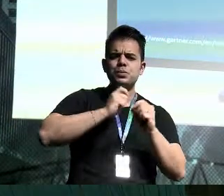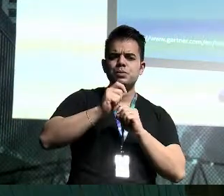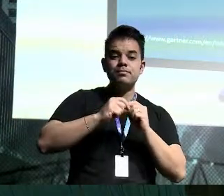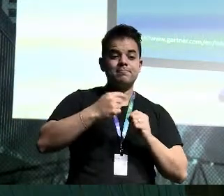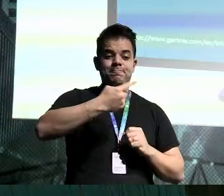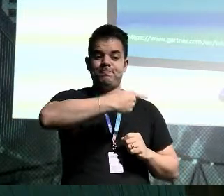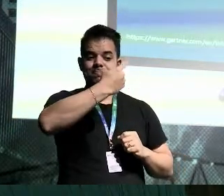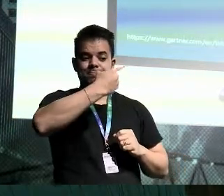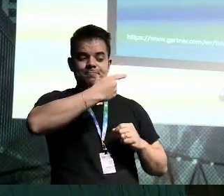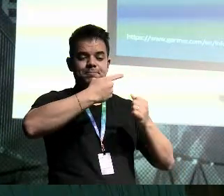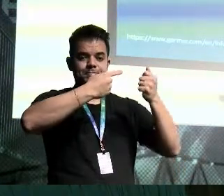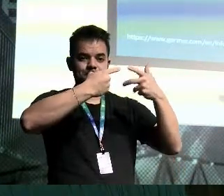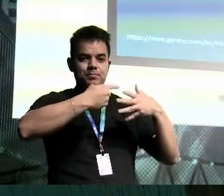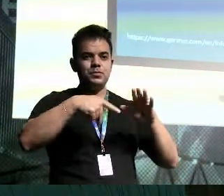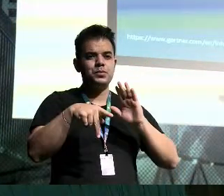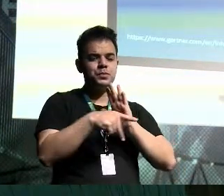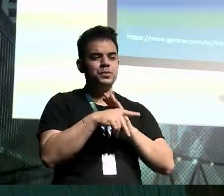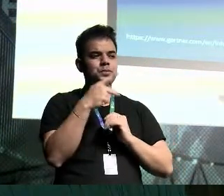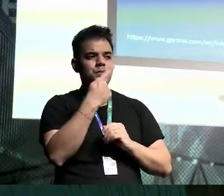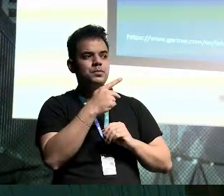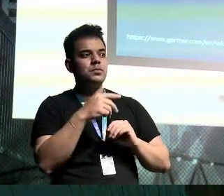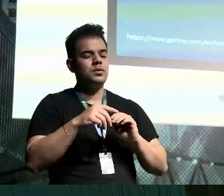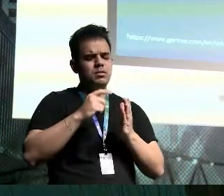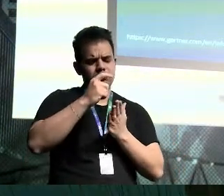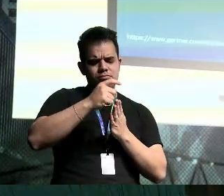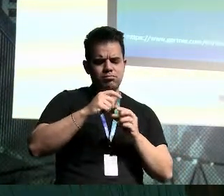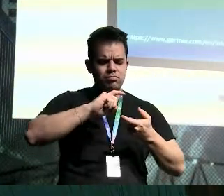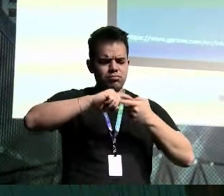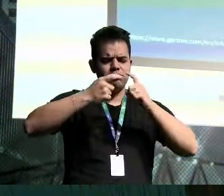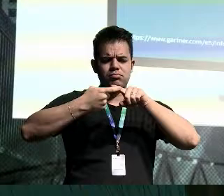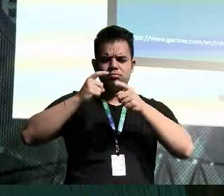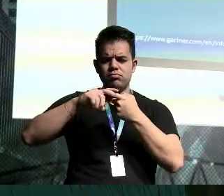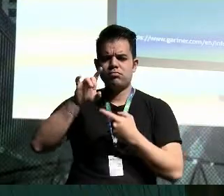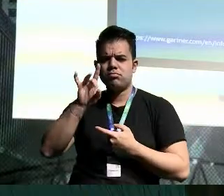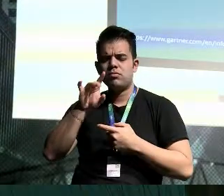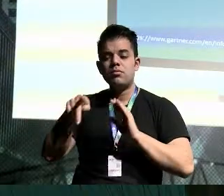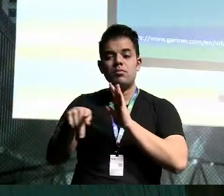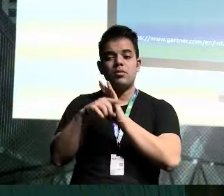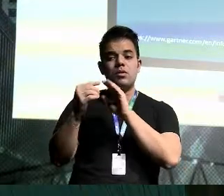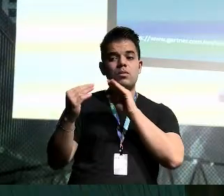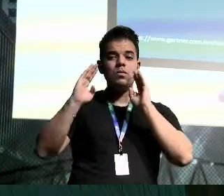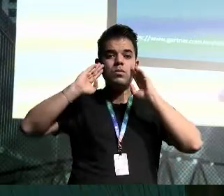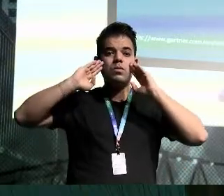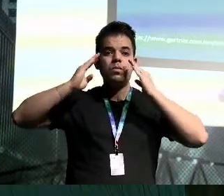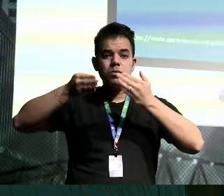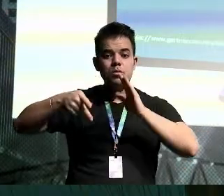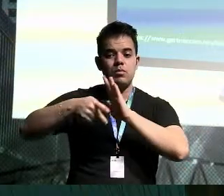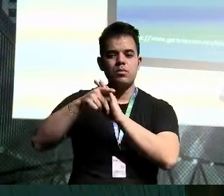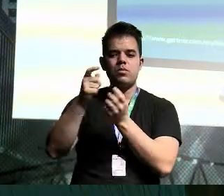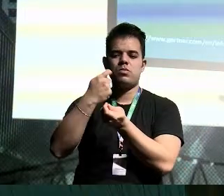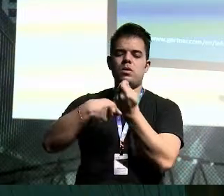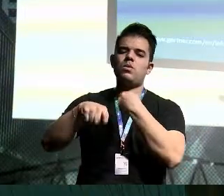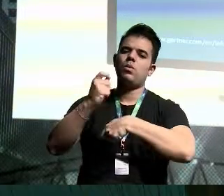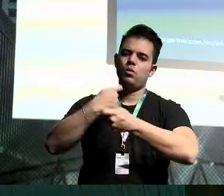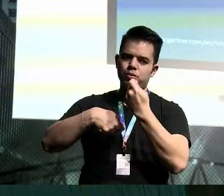Primeira definição aqui do Gartner. O hybrid automation é uma abordagem orientada a negócio.